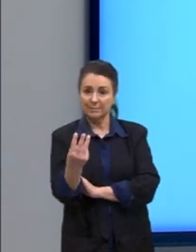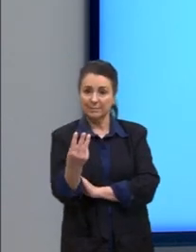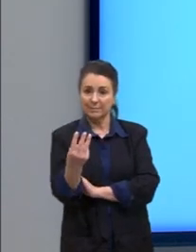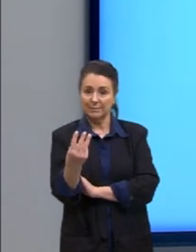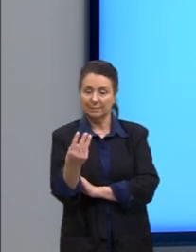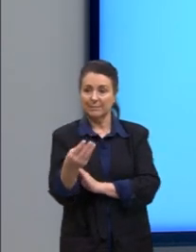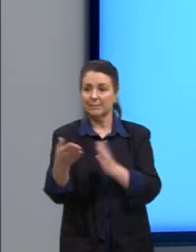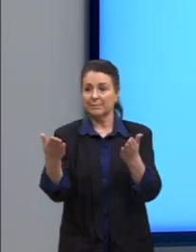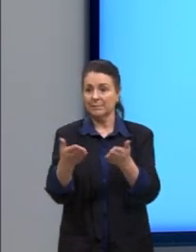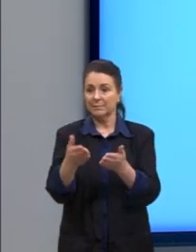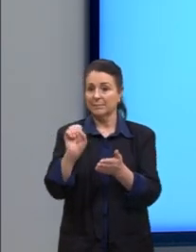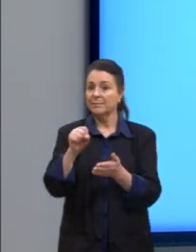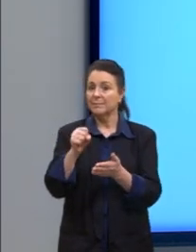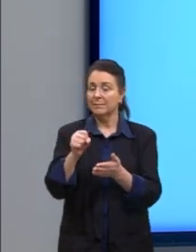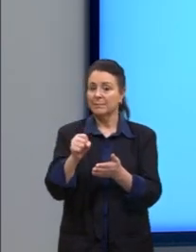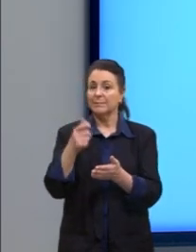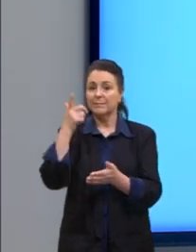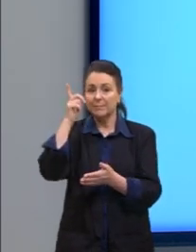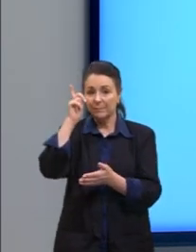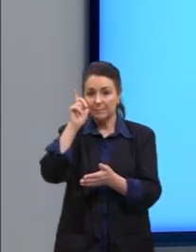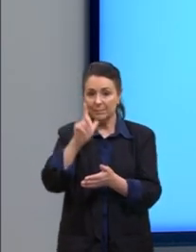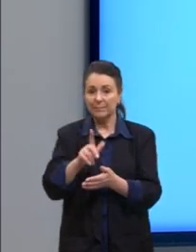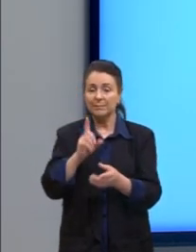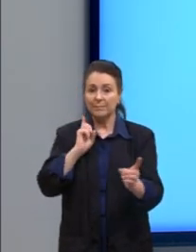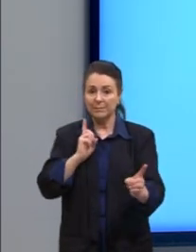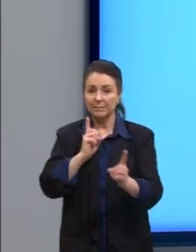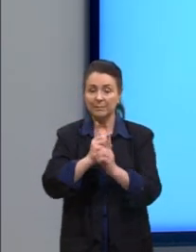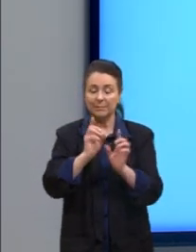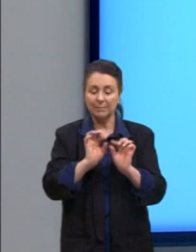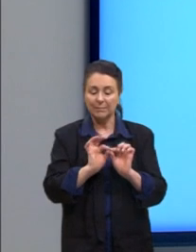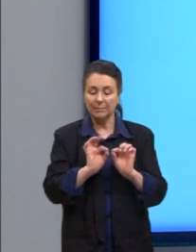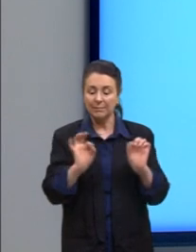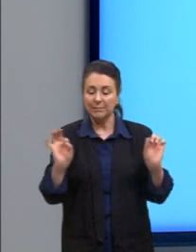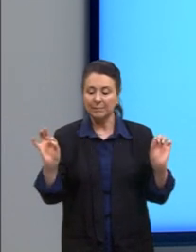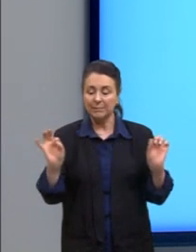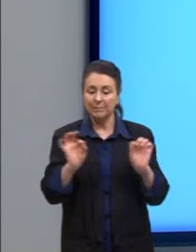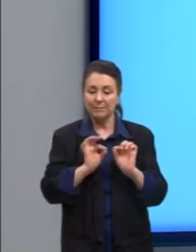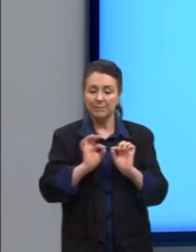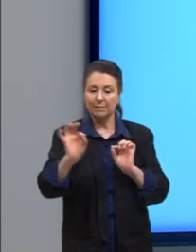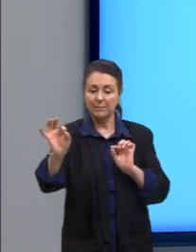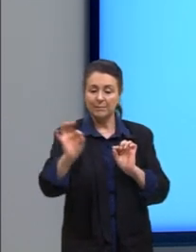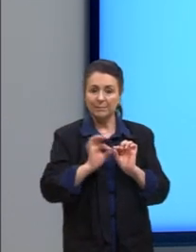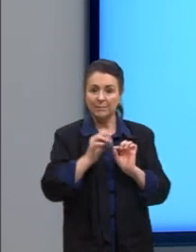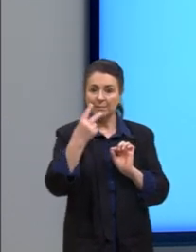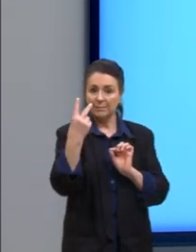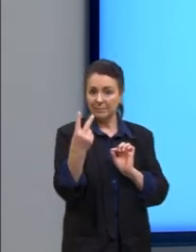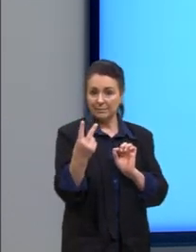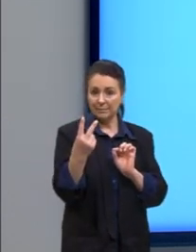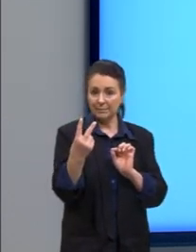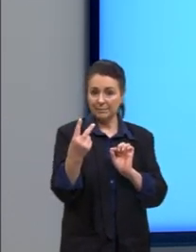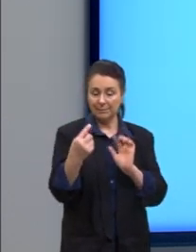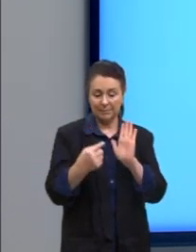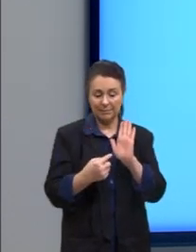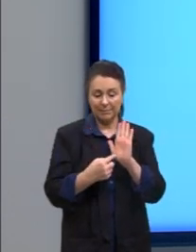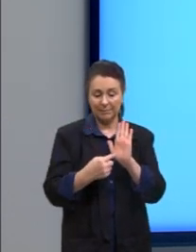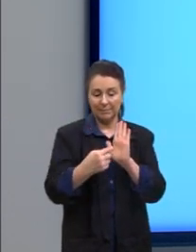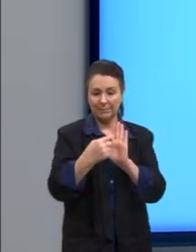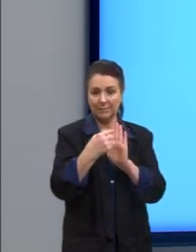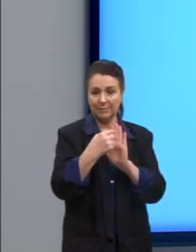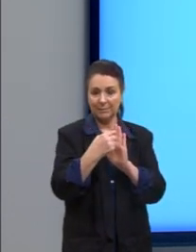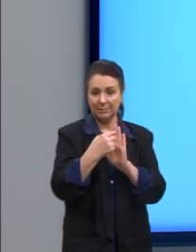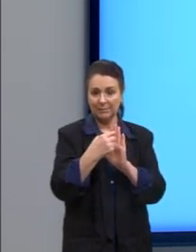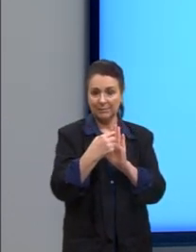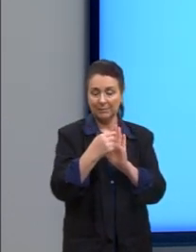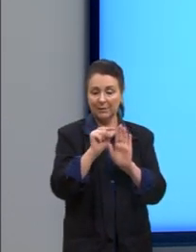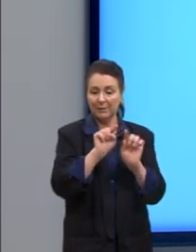Agora sim, conseguimos determinar a distância entre esses dois pontos. Só que quando a gente falar, né?